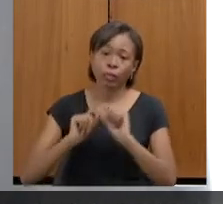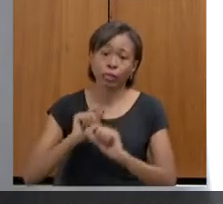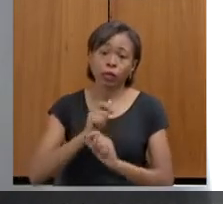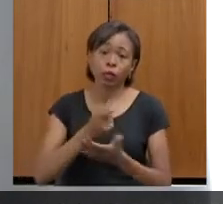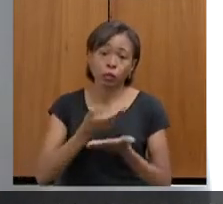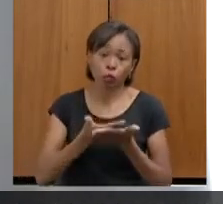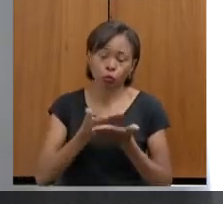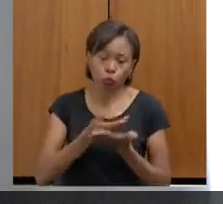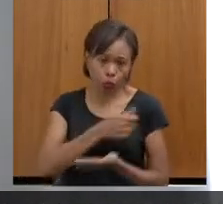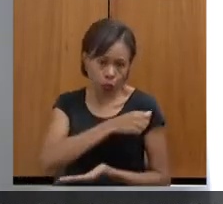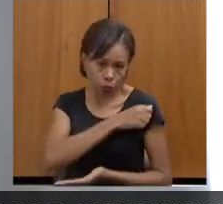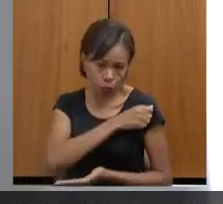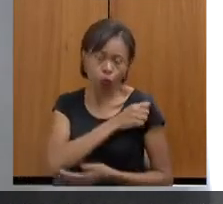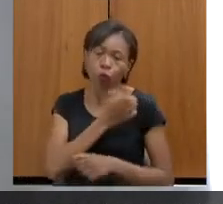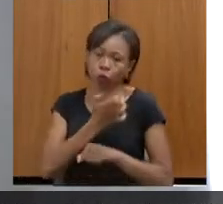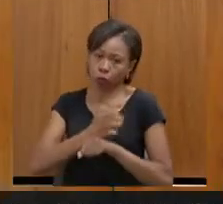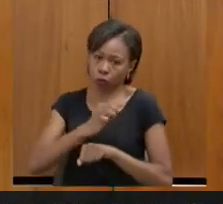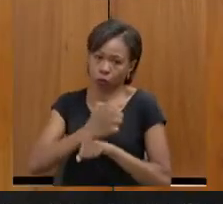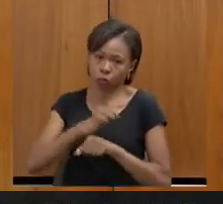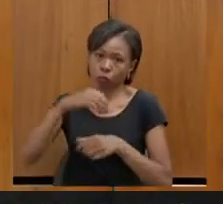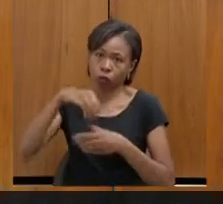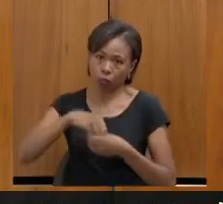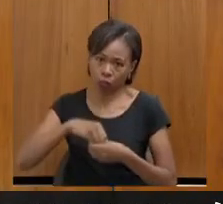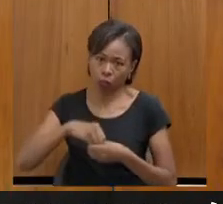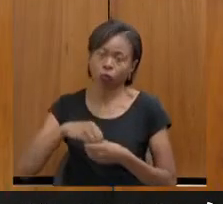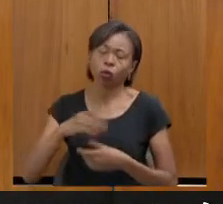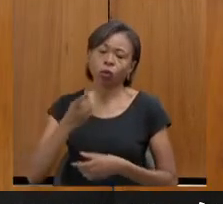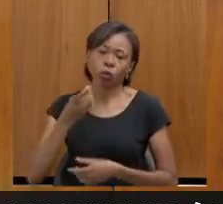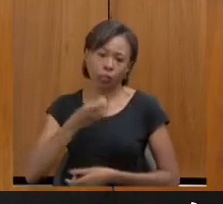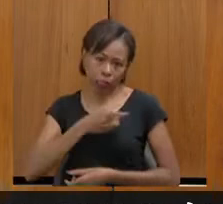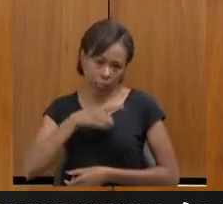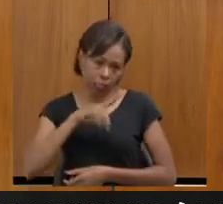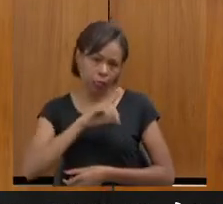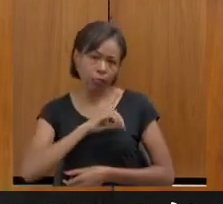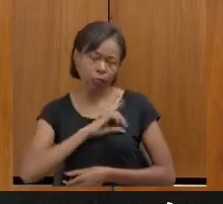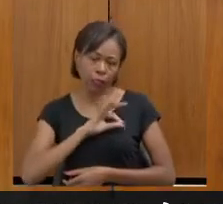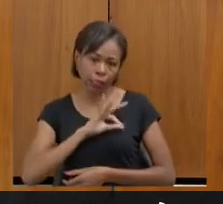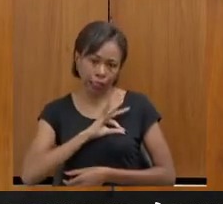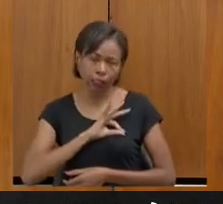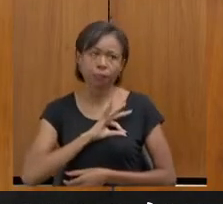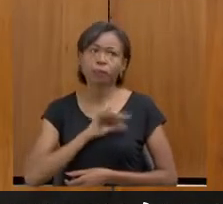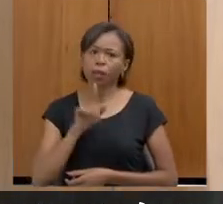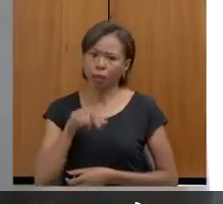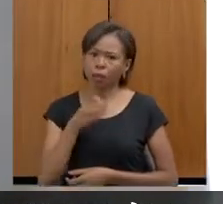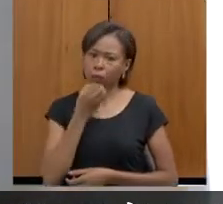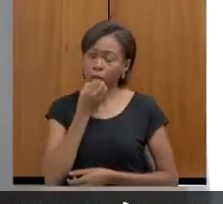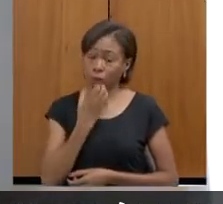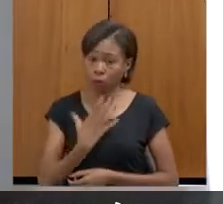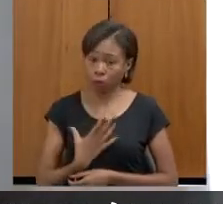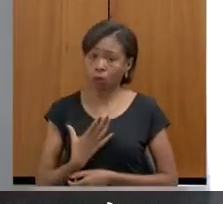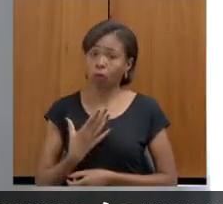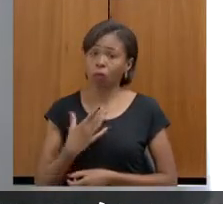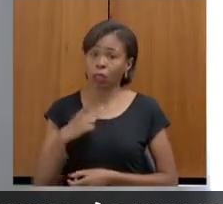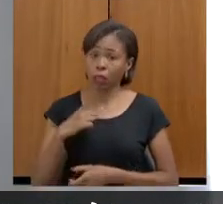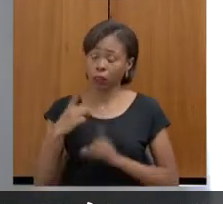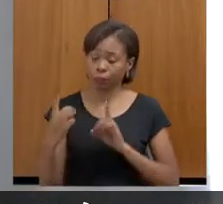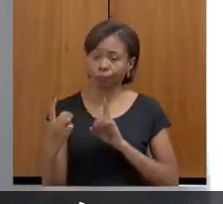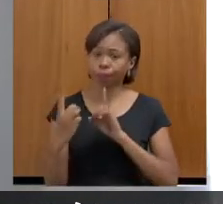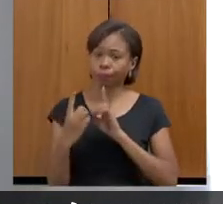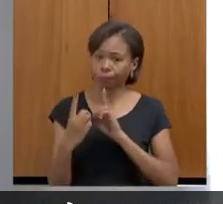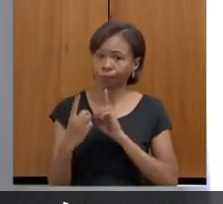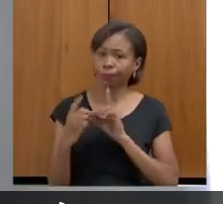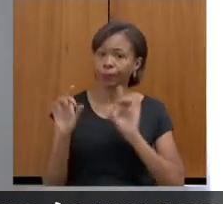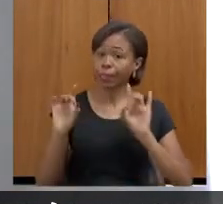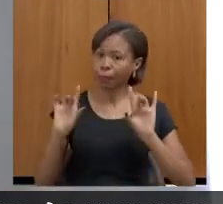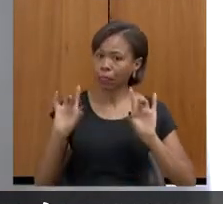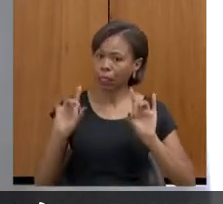estágio na delegacia. Além de ser muito benéfico para a delegacia, a gente ter esse atendimento especializado